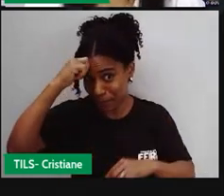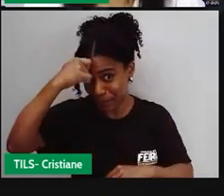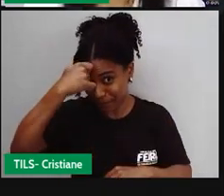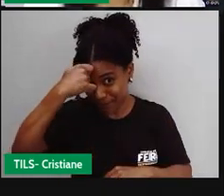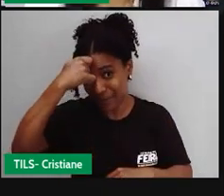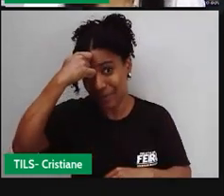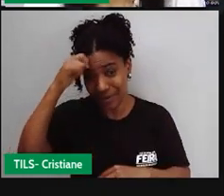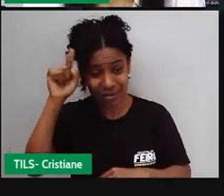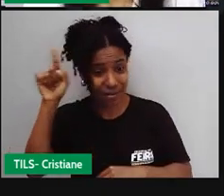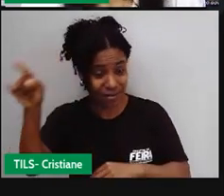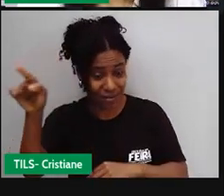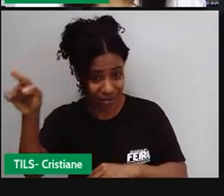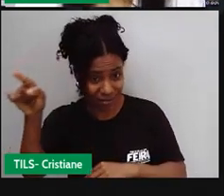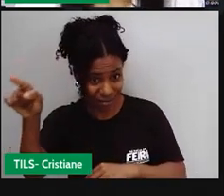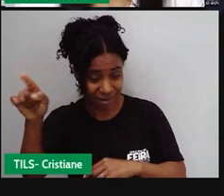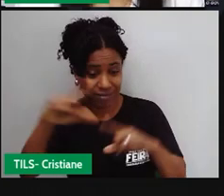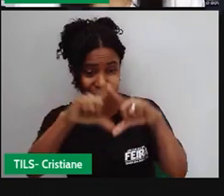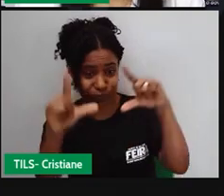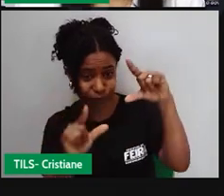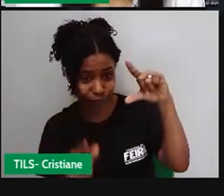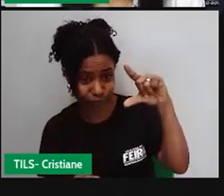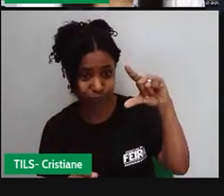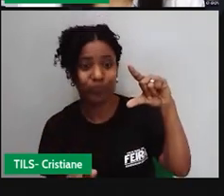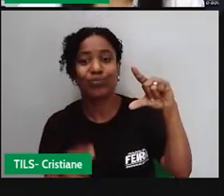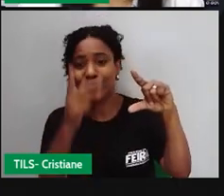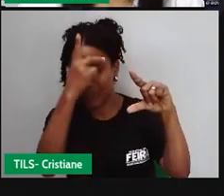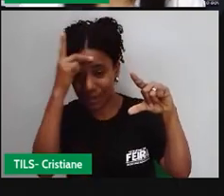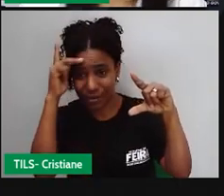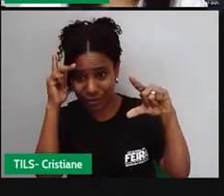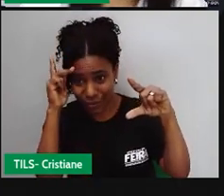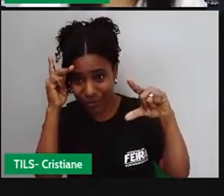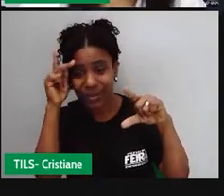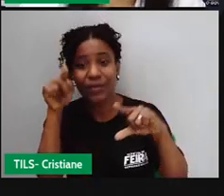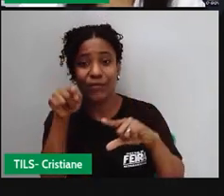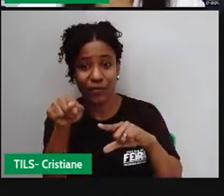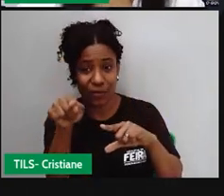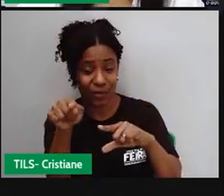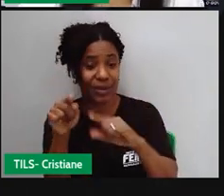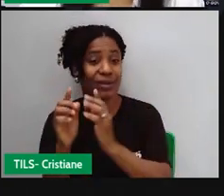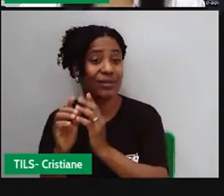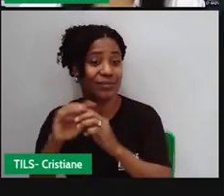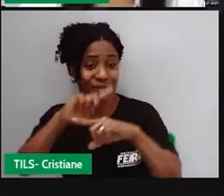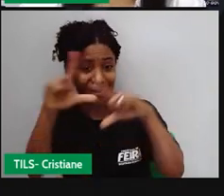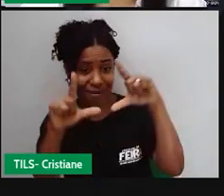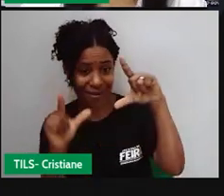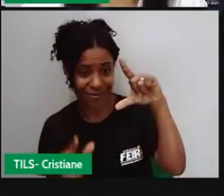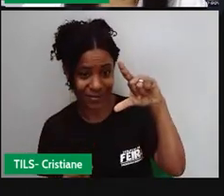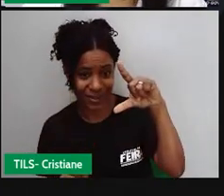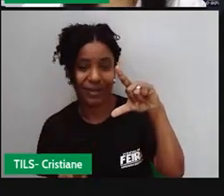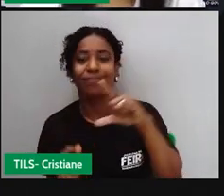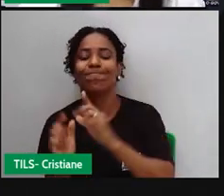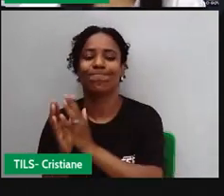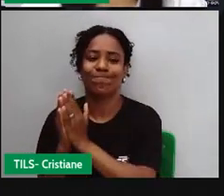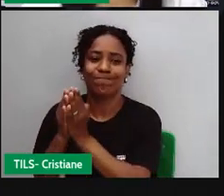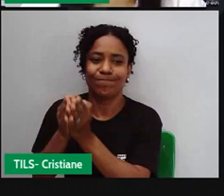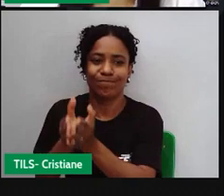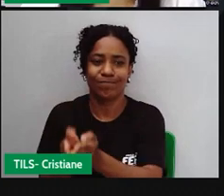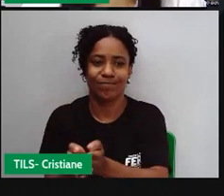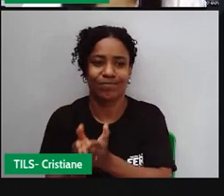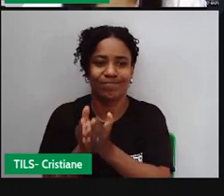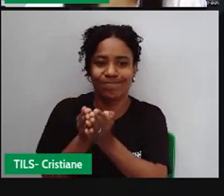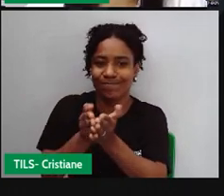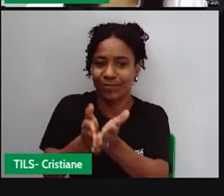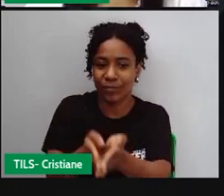africanos saíram aí, ó, da África, trazidos aí em navios, navios